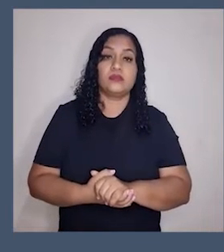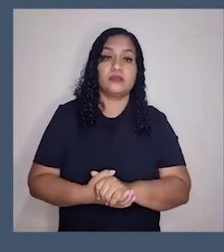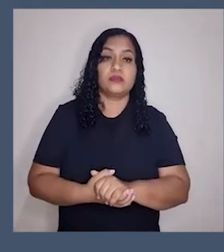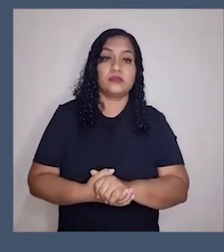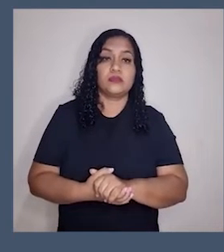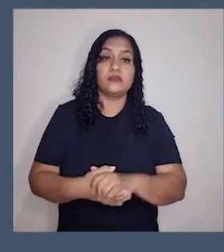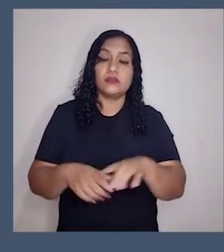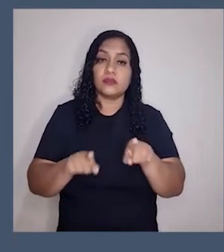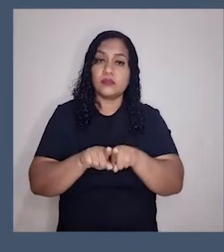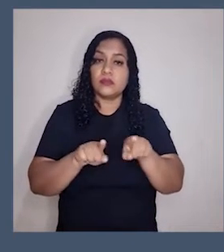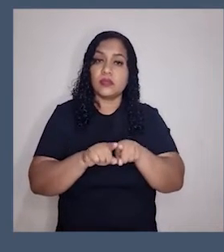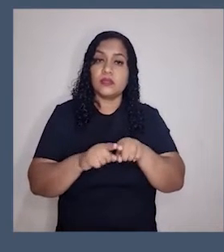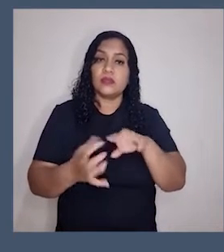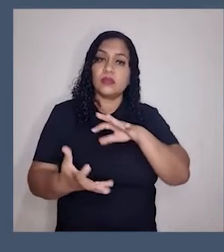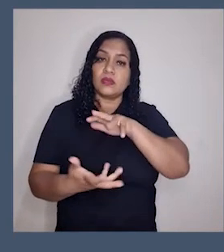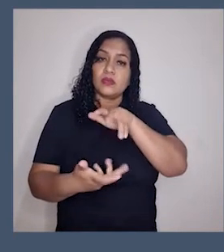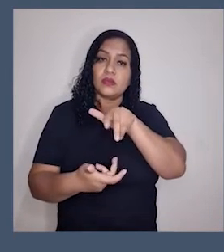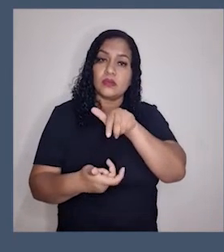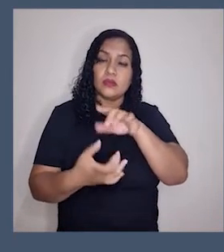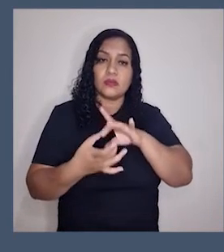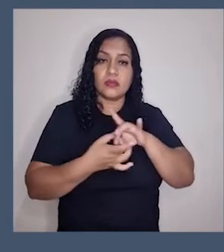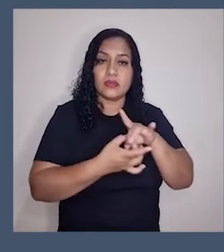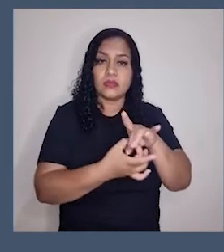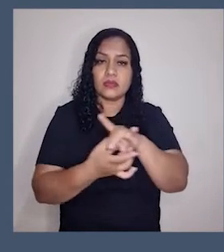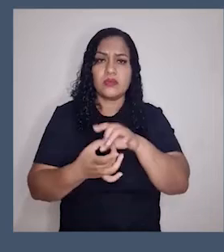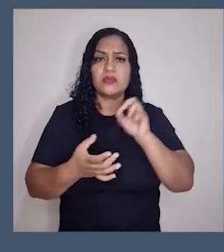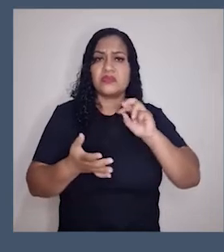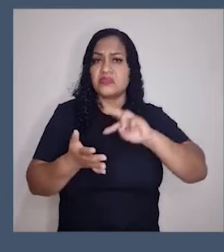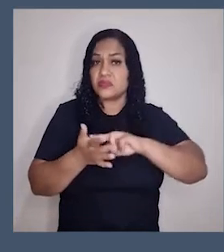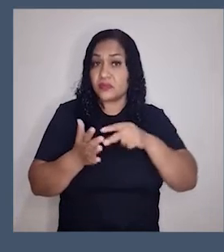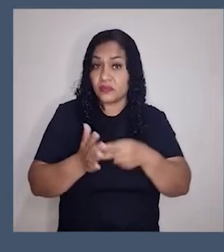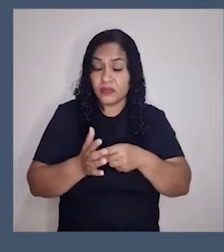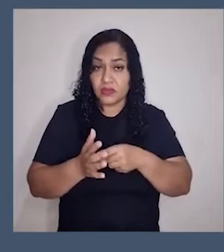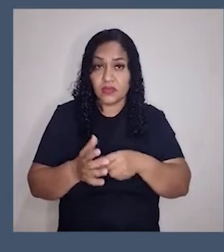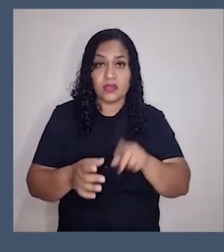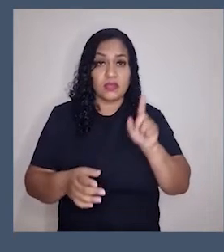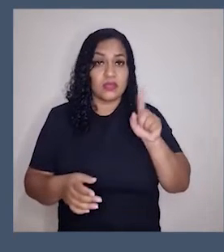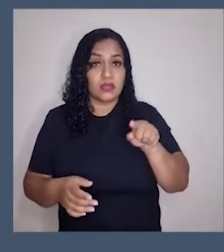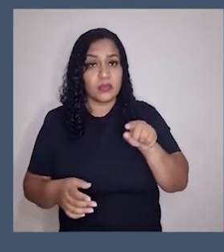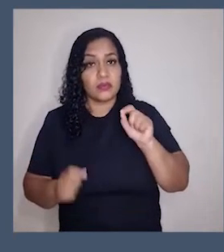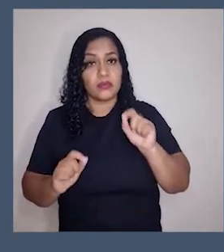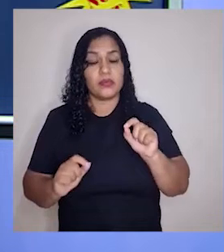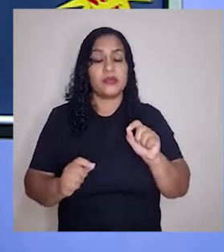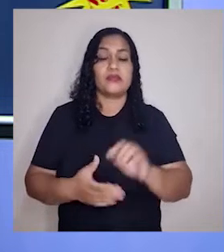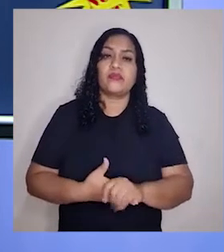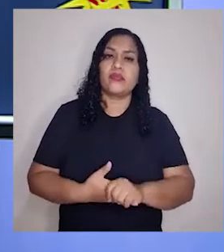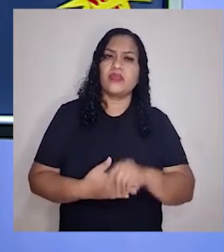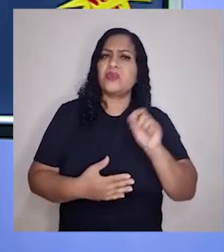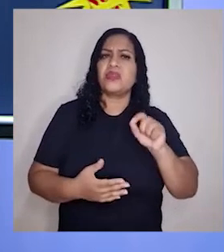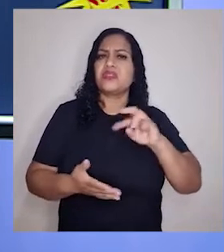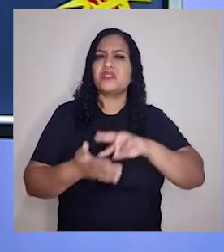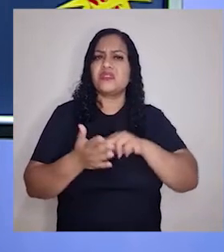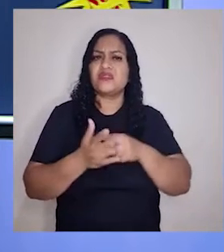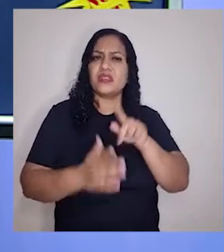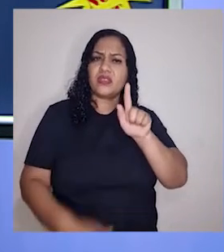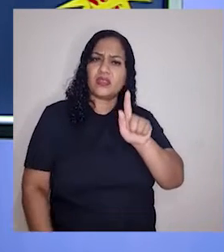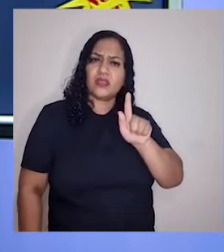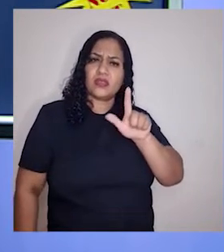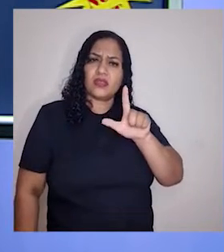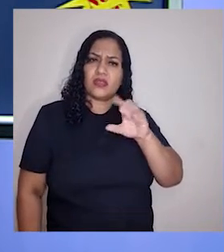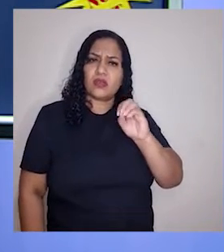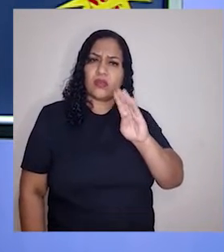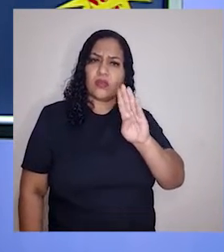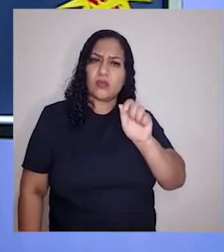mais nesse quesito, com a globalização. O que é essa globalização? Hoje, os mercados, o que é